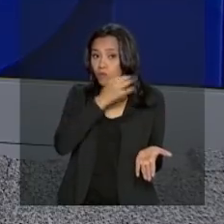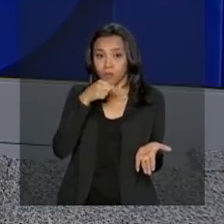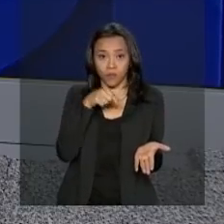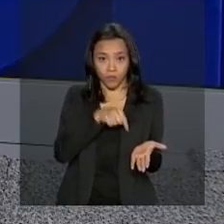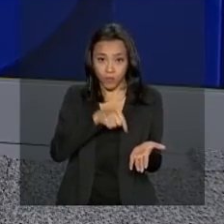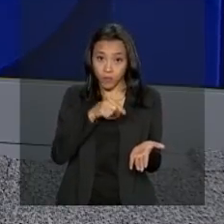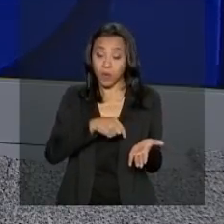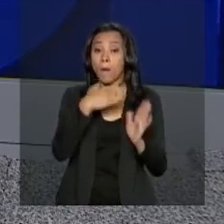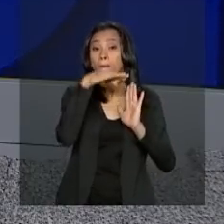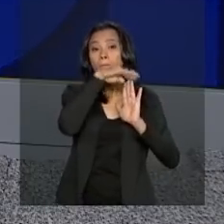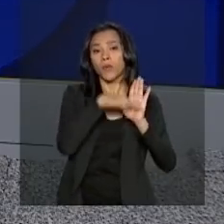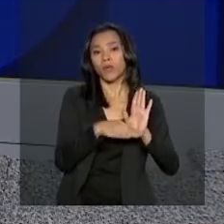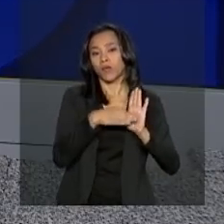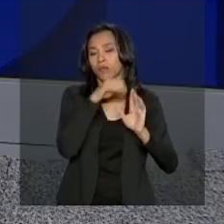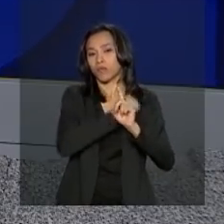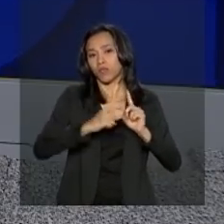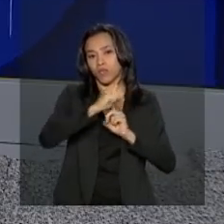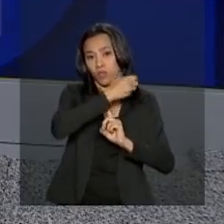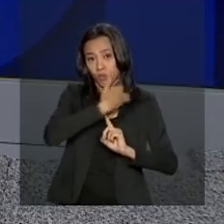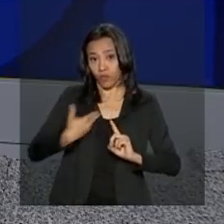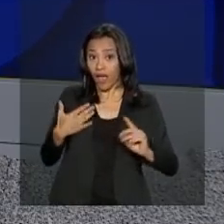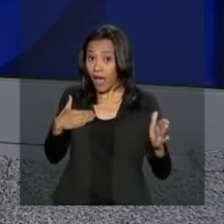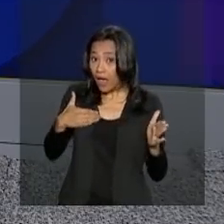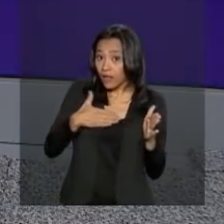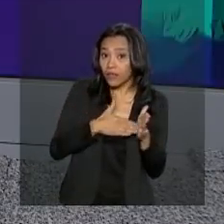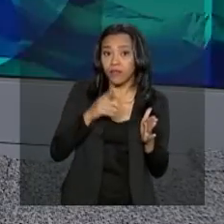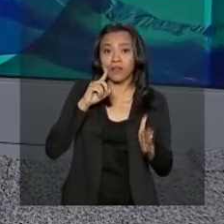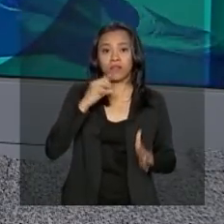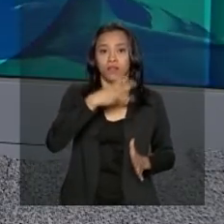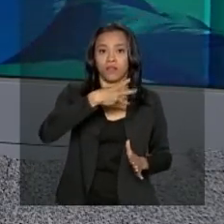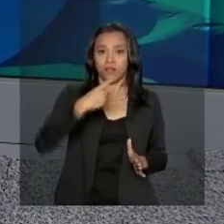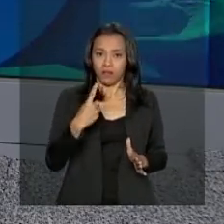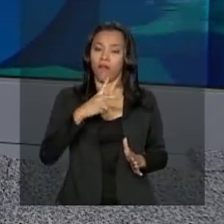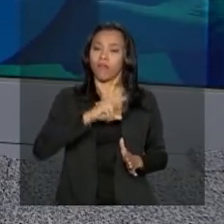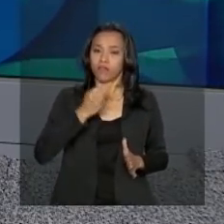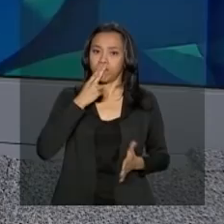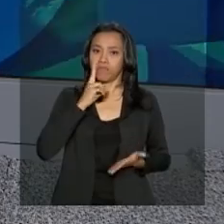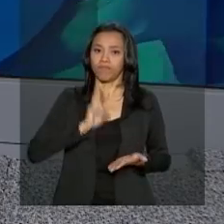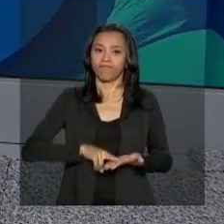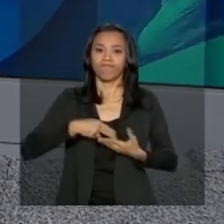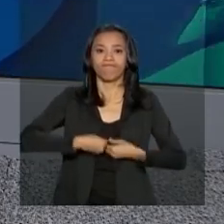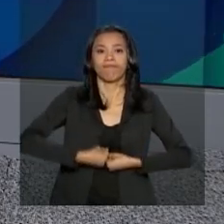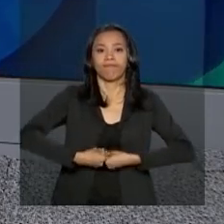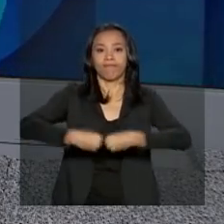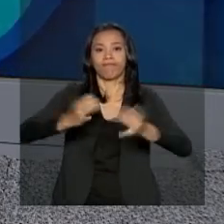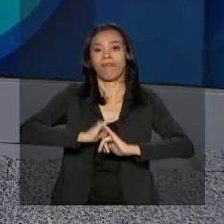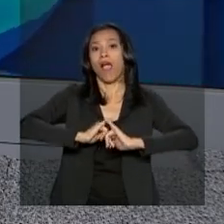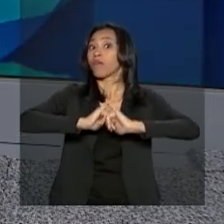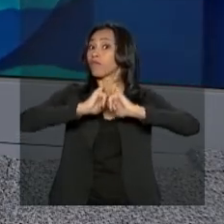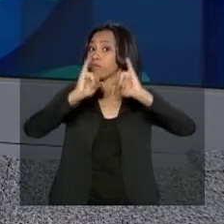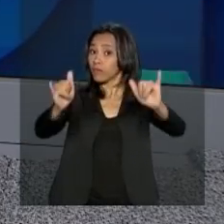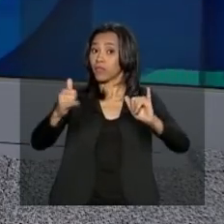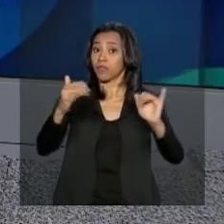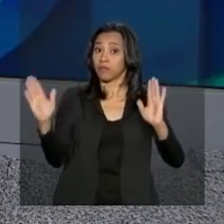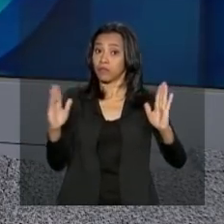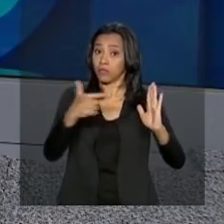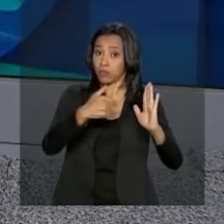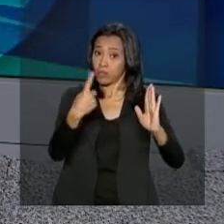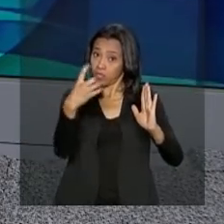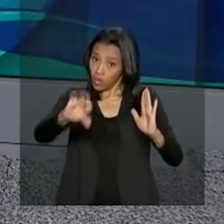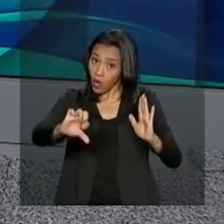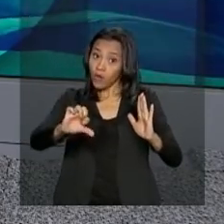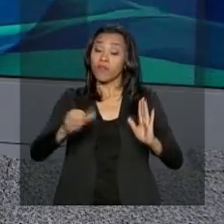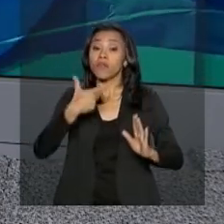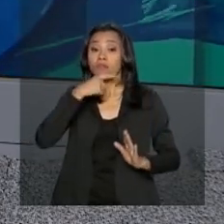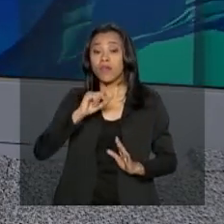Programas Sociais do Governo Federal, até 31 de dezembro, serão notificadas em 2019. Os beneficiários que fazem